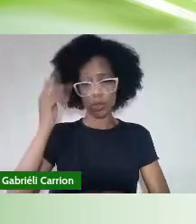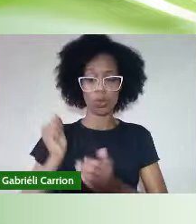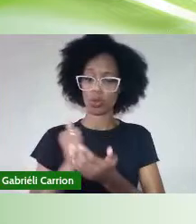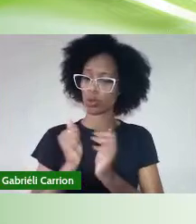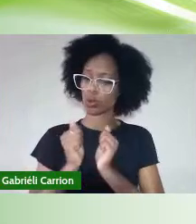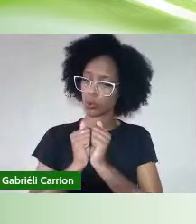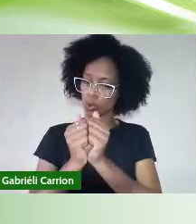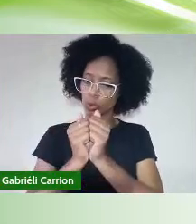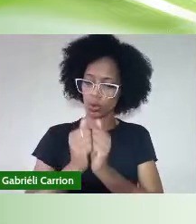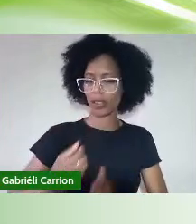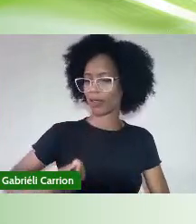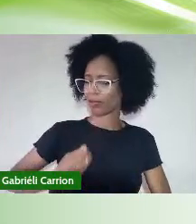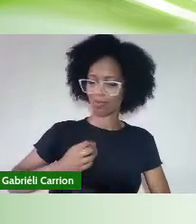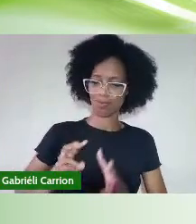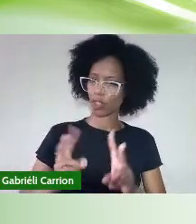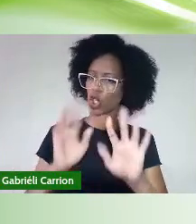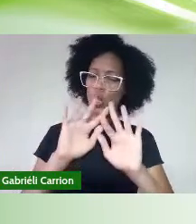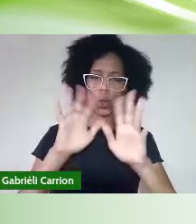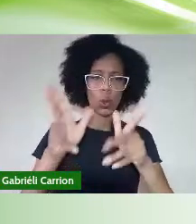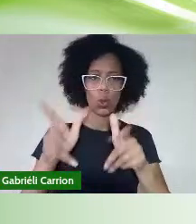estudantes Obrigada